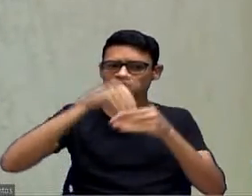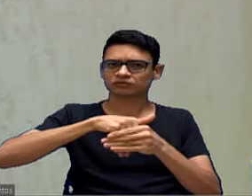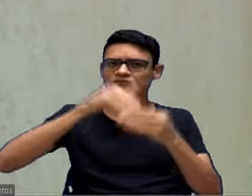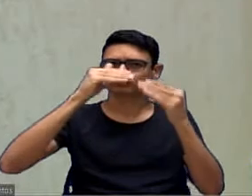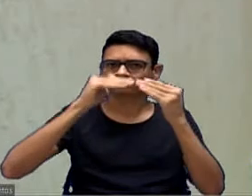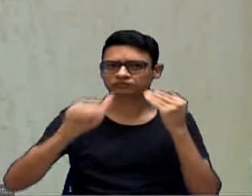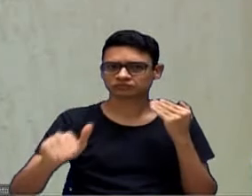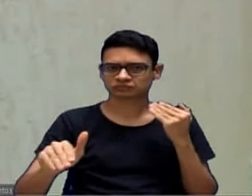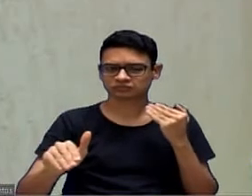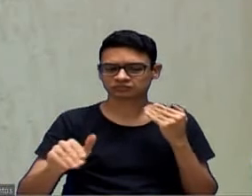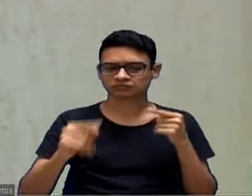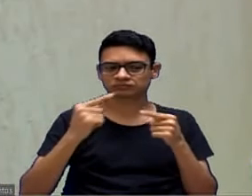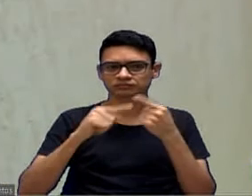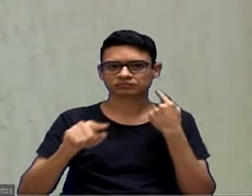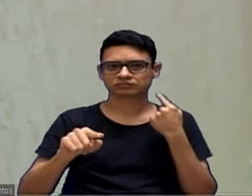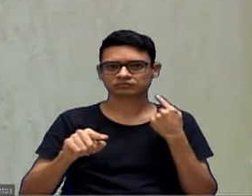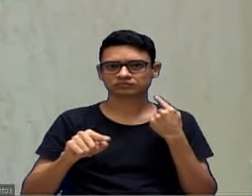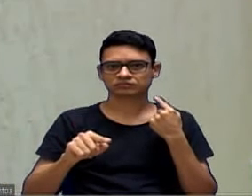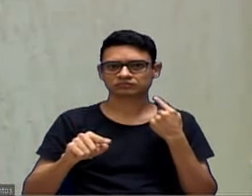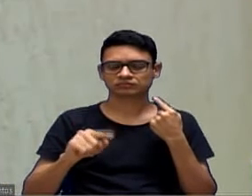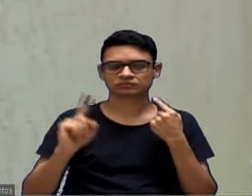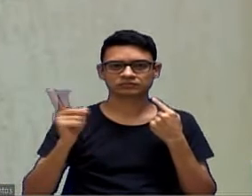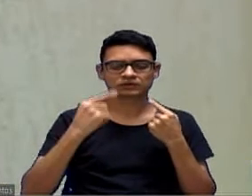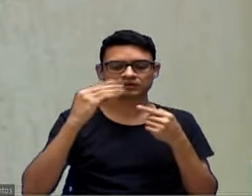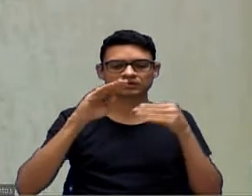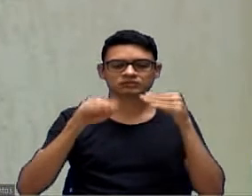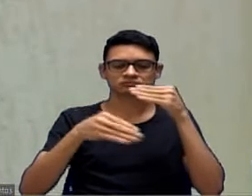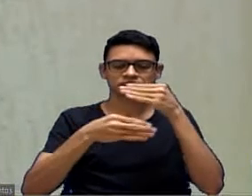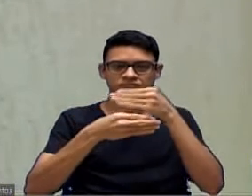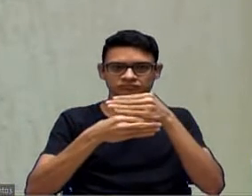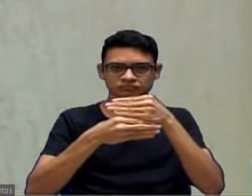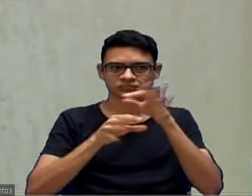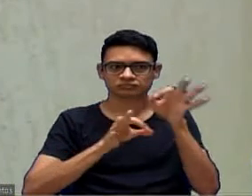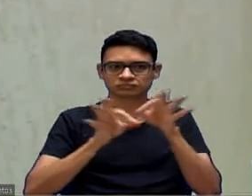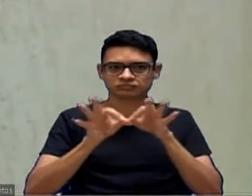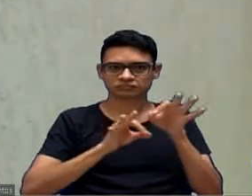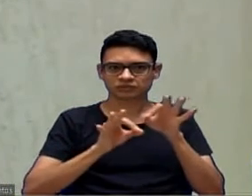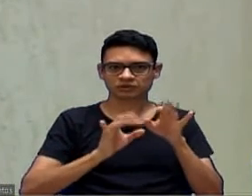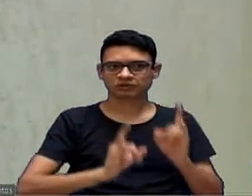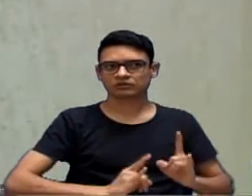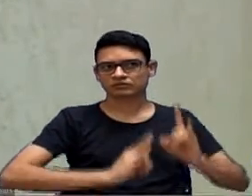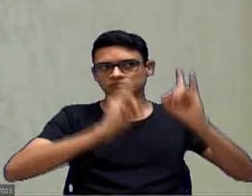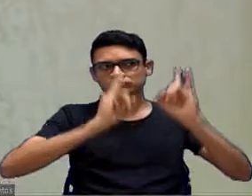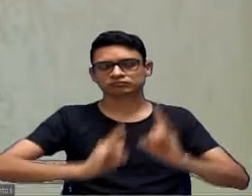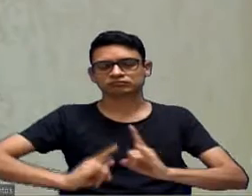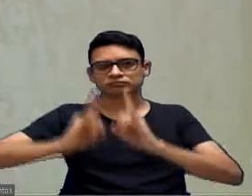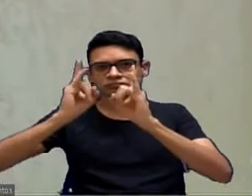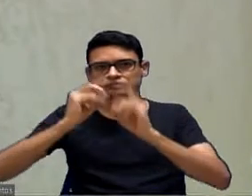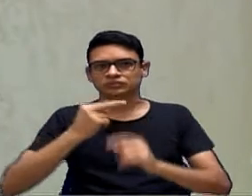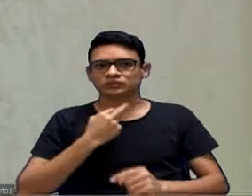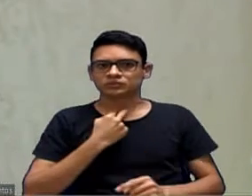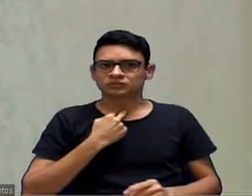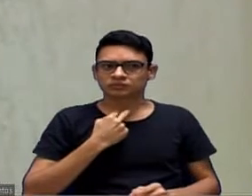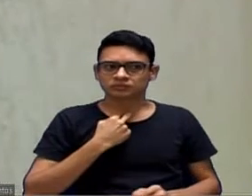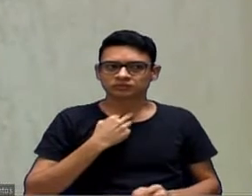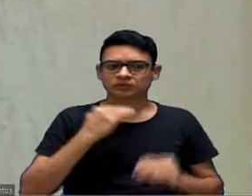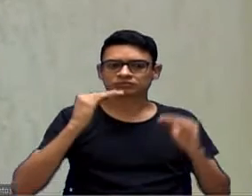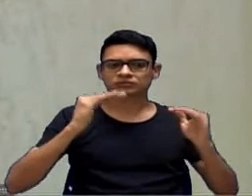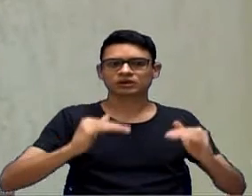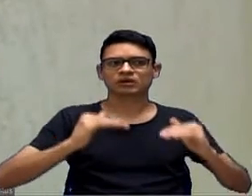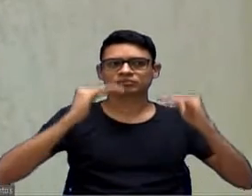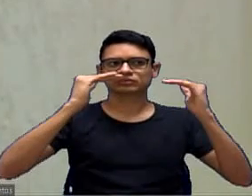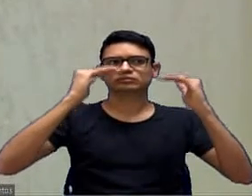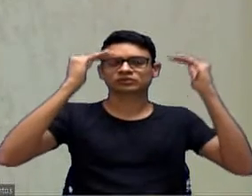foi feita uma proposta que, na época, que os prédios não podiam ter mais do que seis andares,